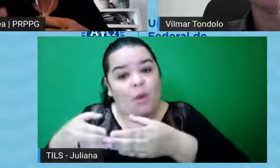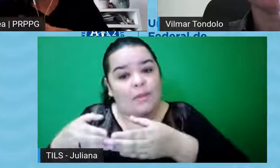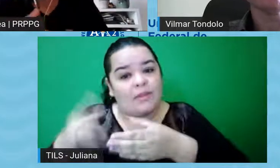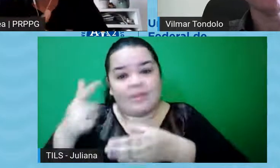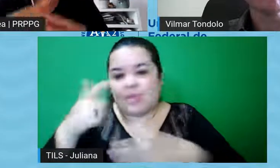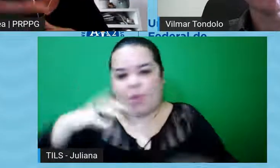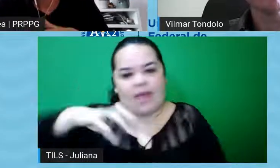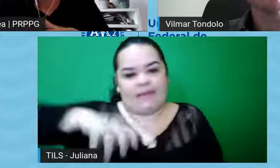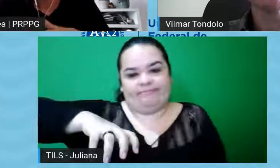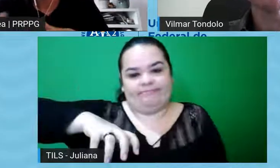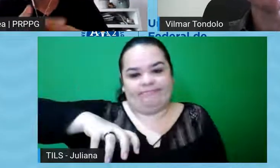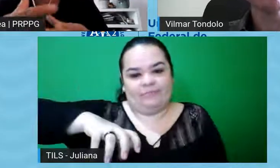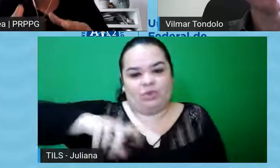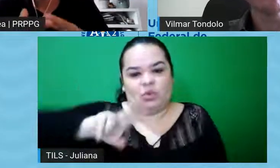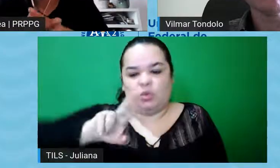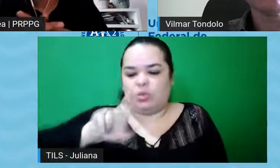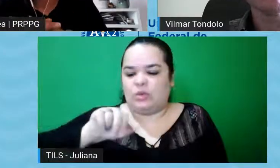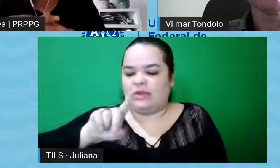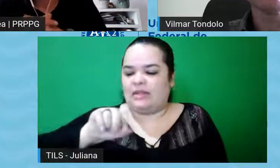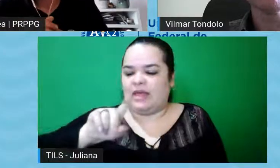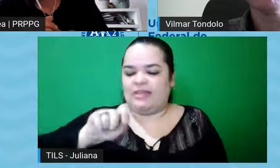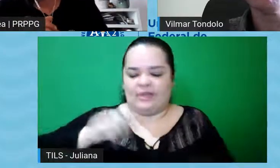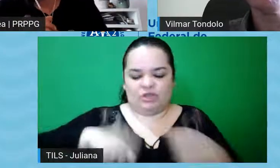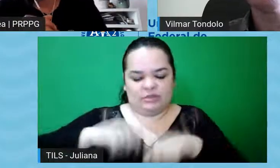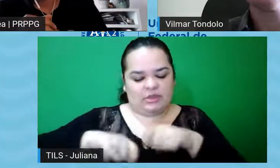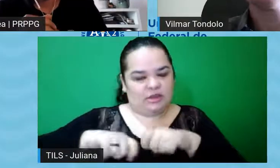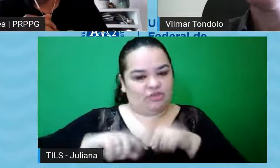instância administrativa independente e que